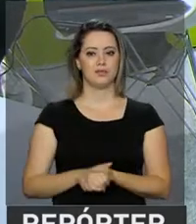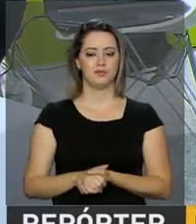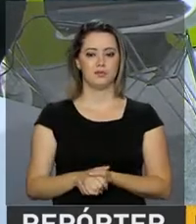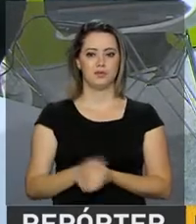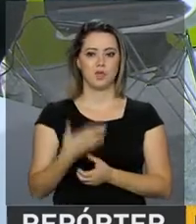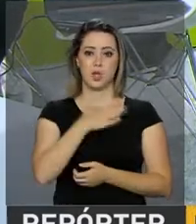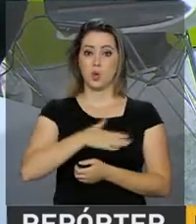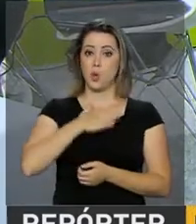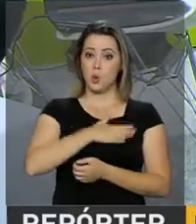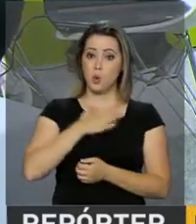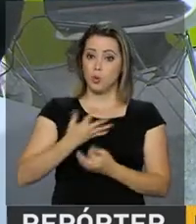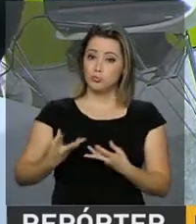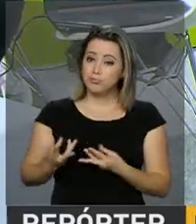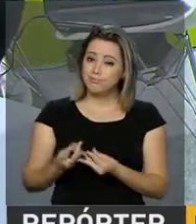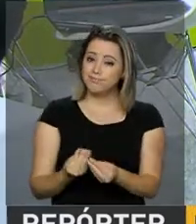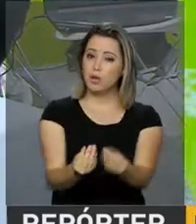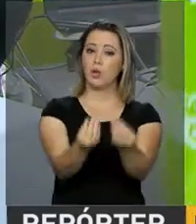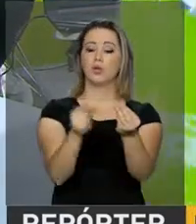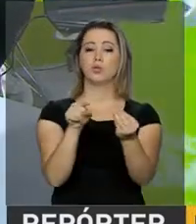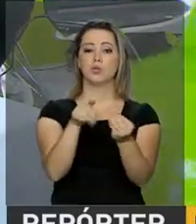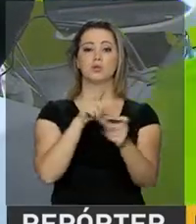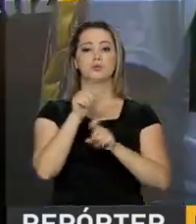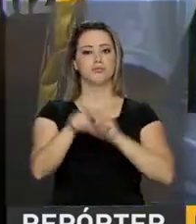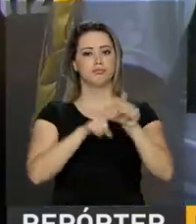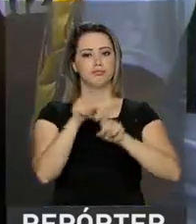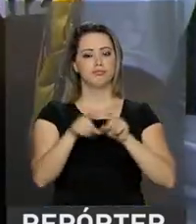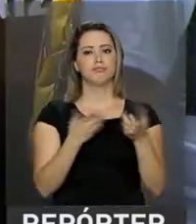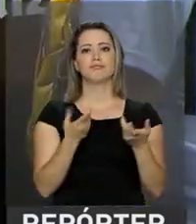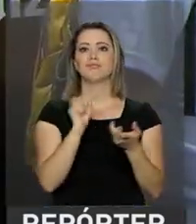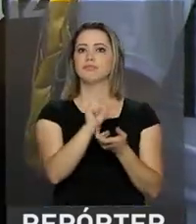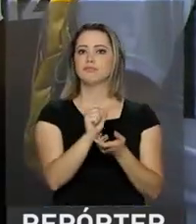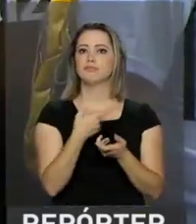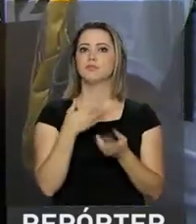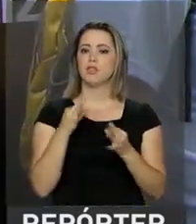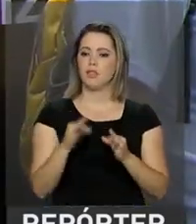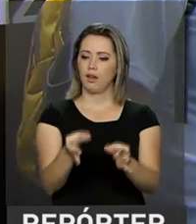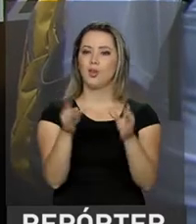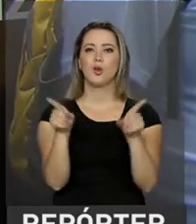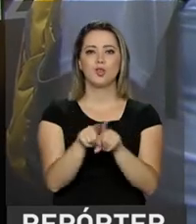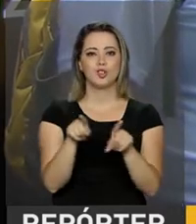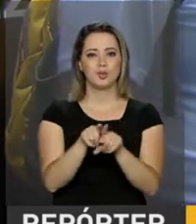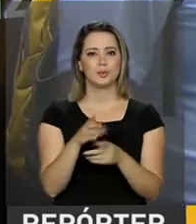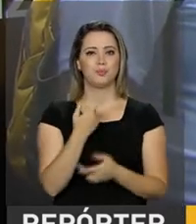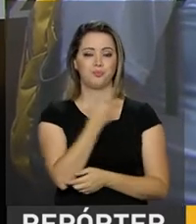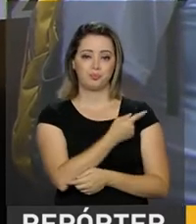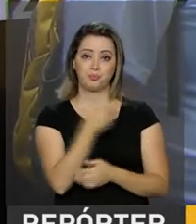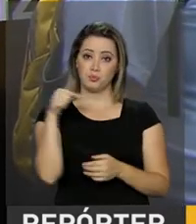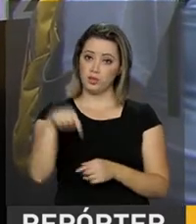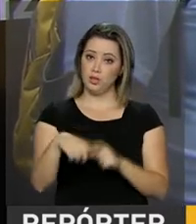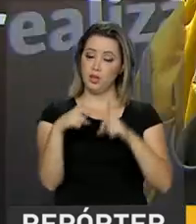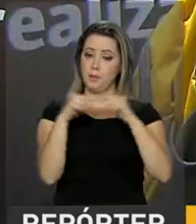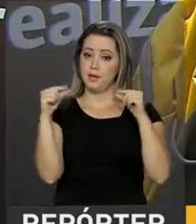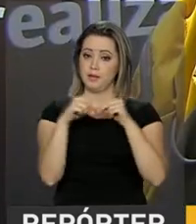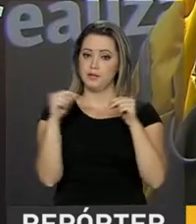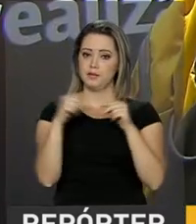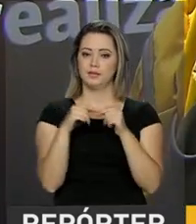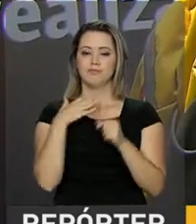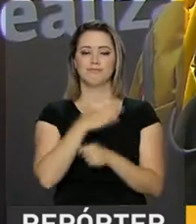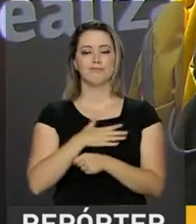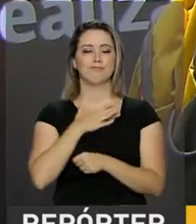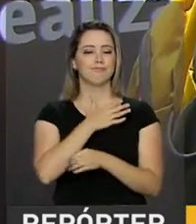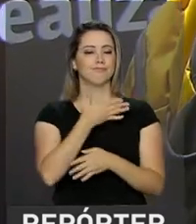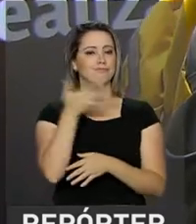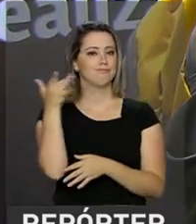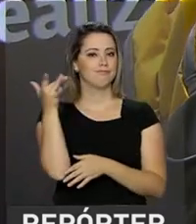muito de informática e tecnologia. Esta edição em Brasília tem um gosto especial para Clayton. Pela primeira